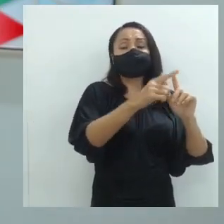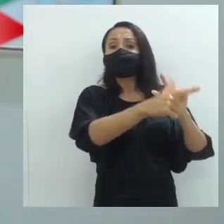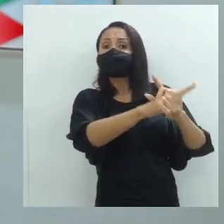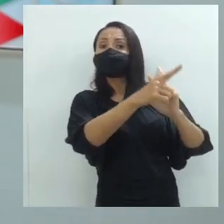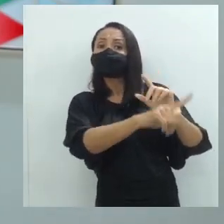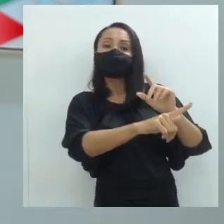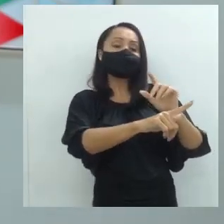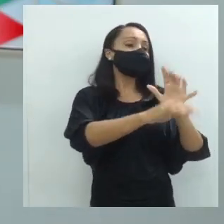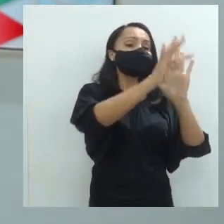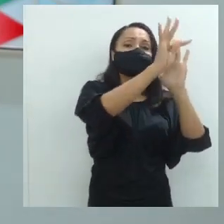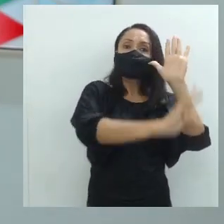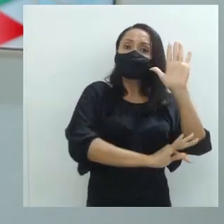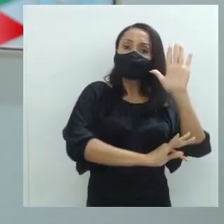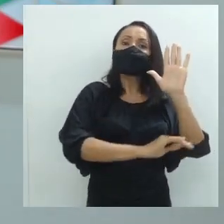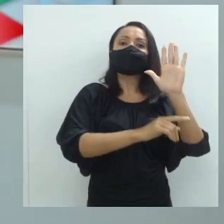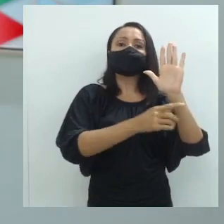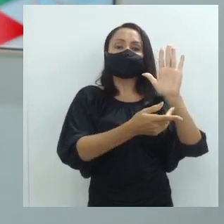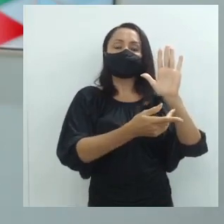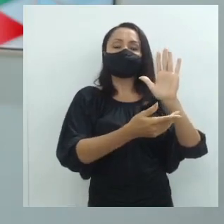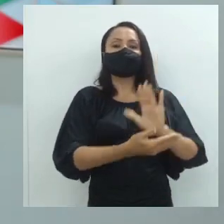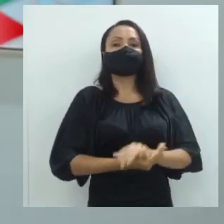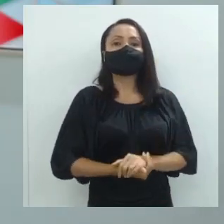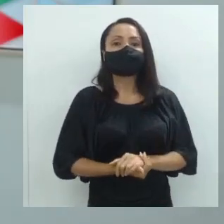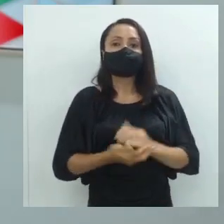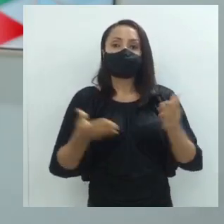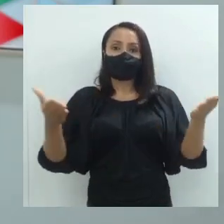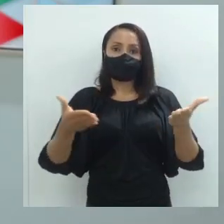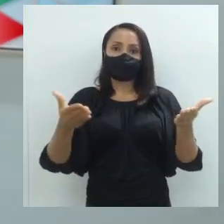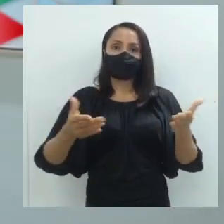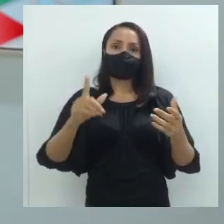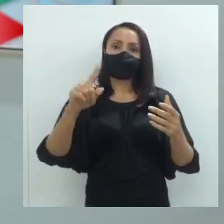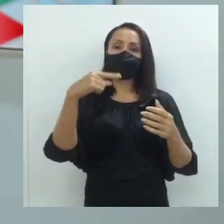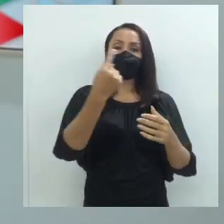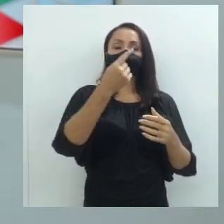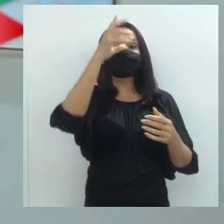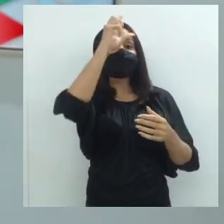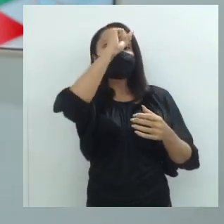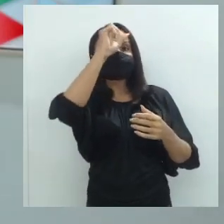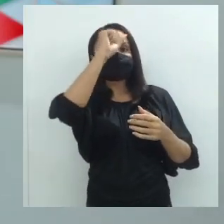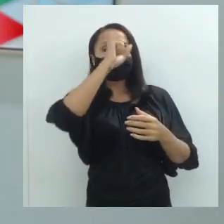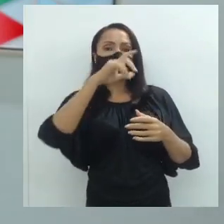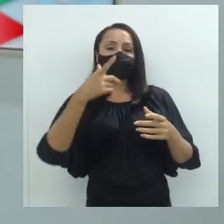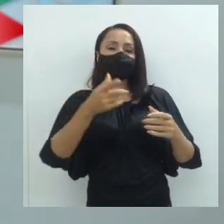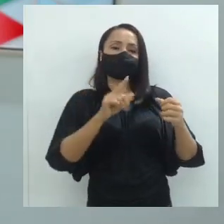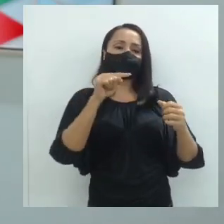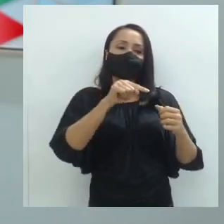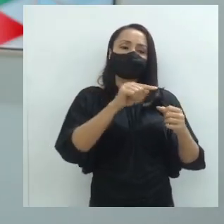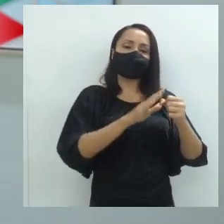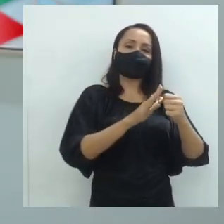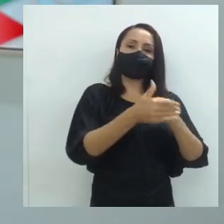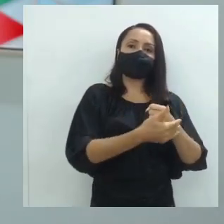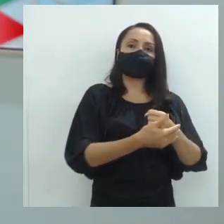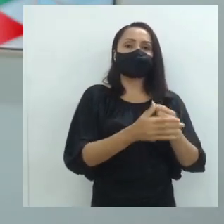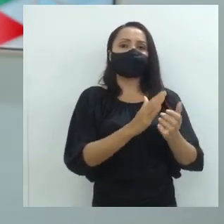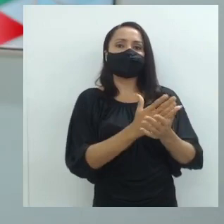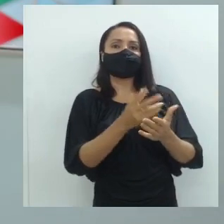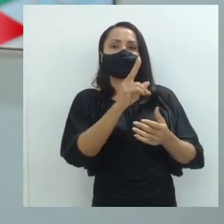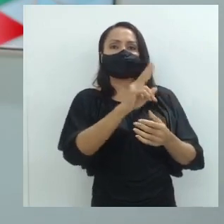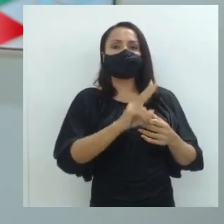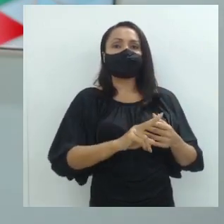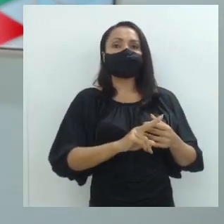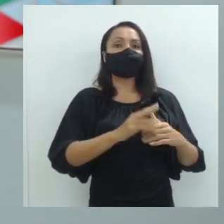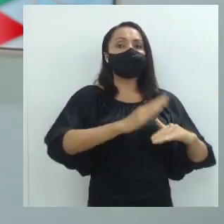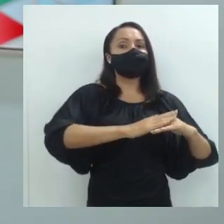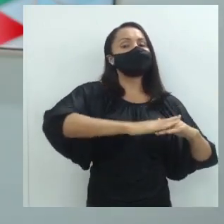aquilo que é não dito dentro do texto, e hoje vamos aprender que esse não dito muitas vezes é muito mais